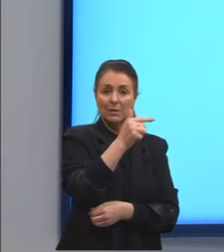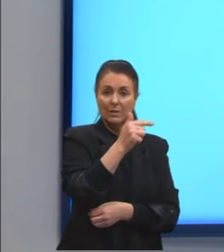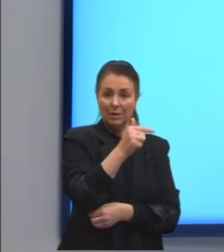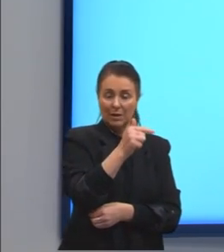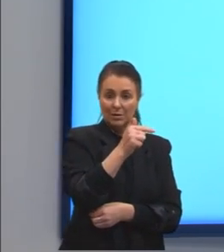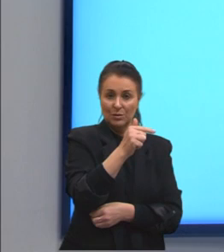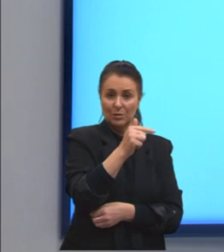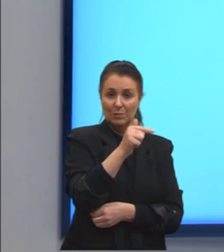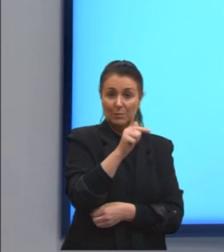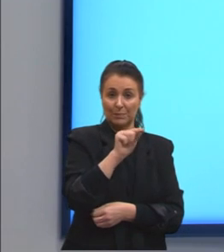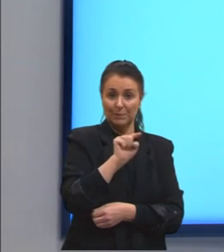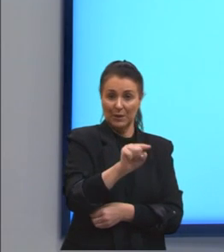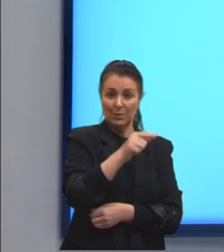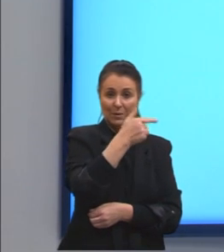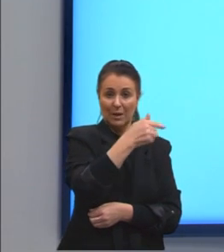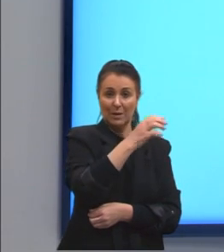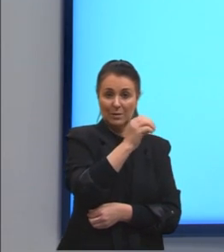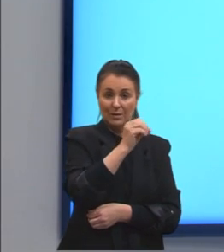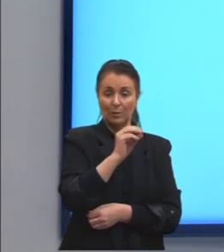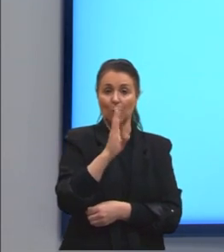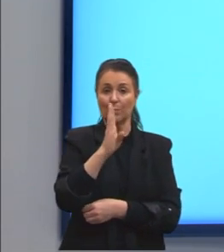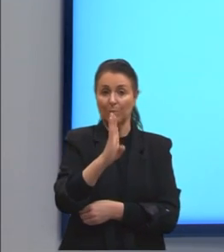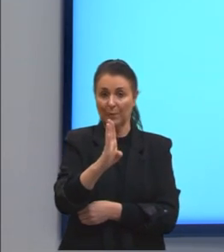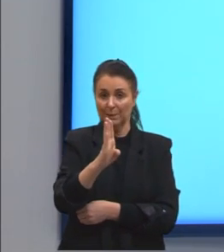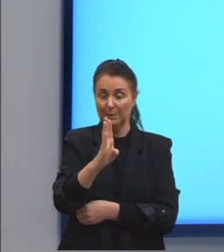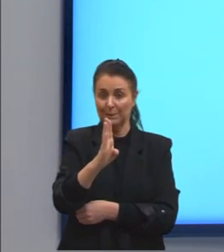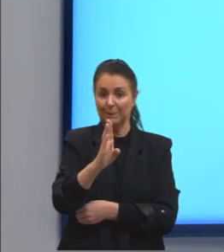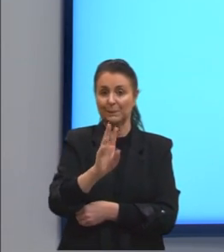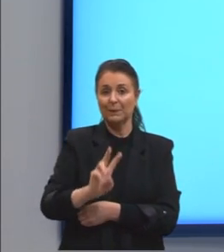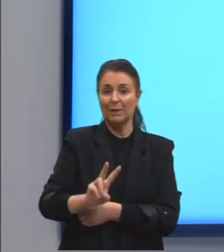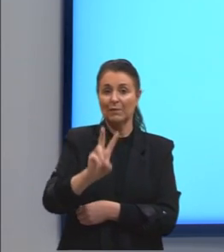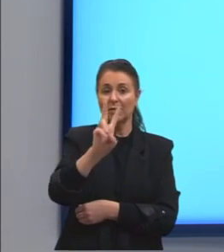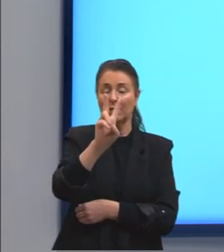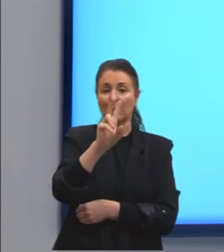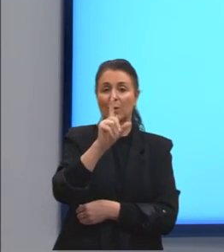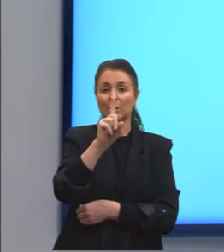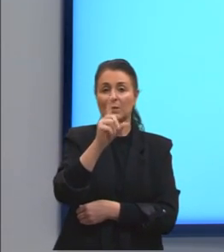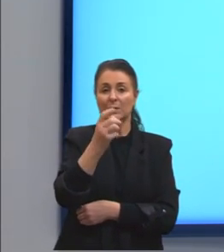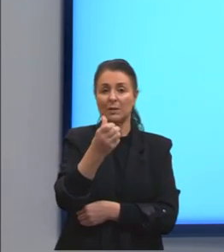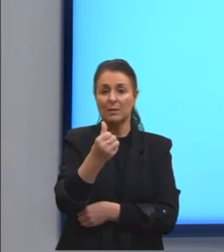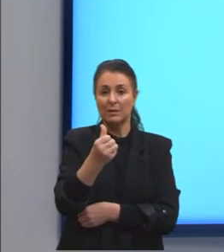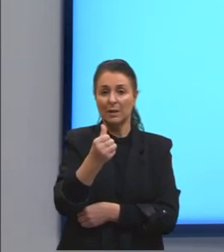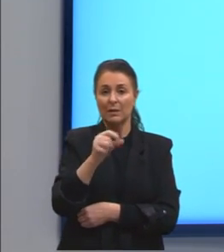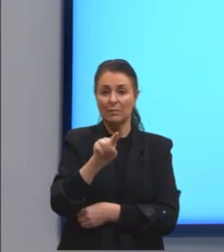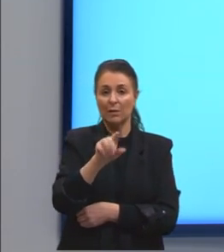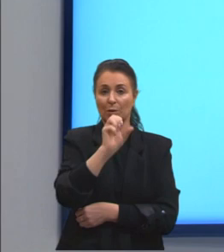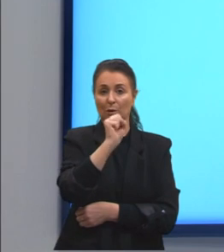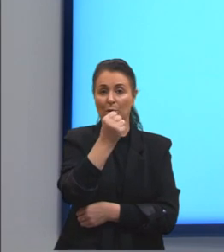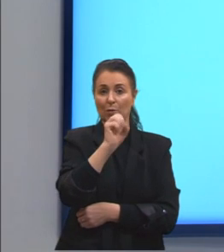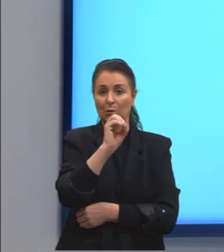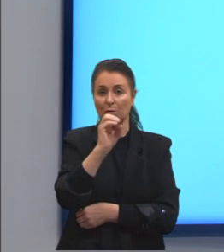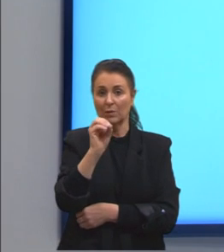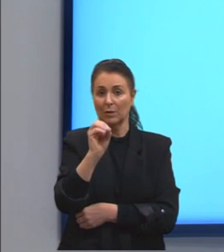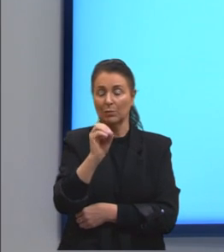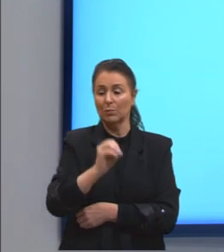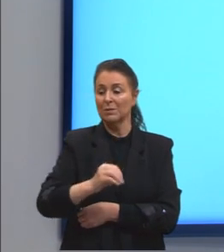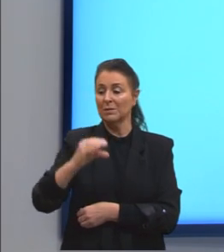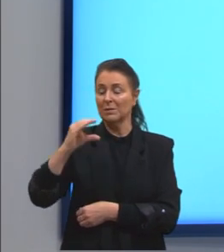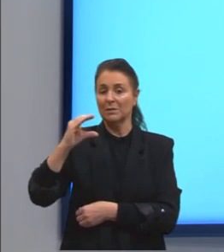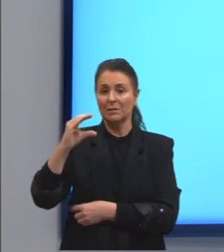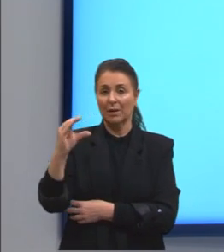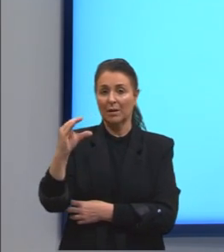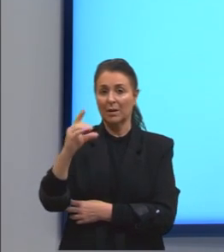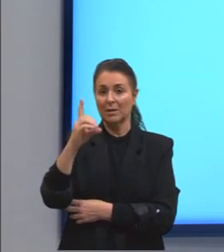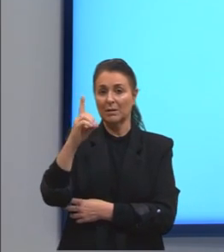.700. Na loja B, o valor de R$ 16.800. E na loja C,